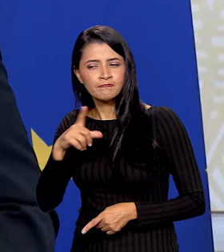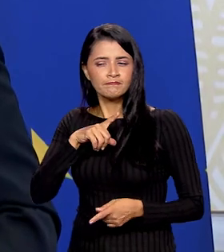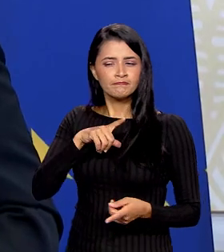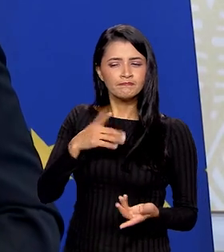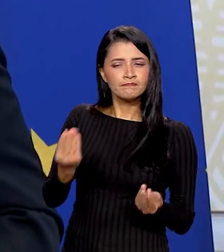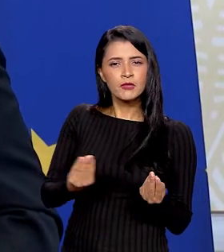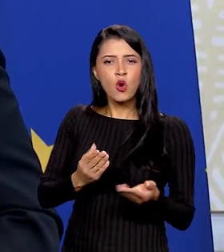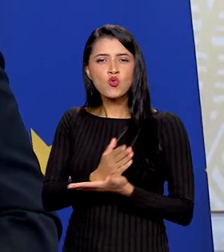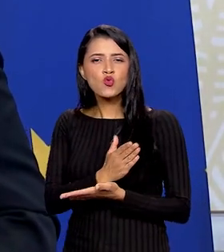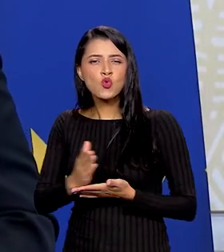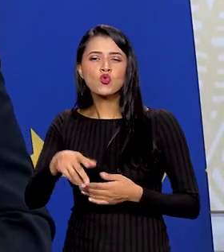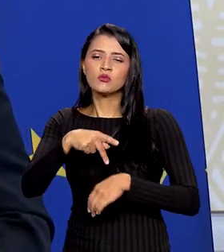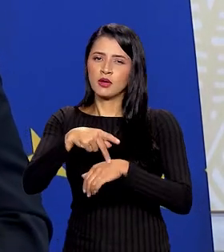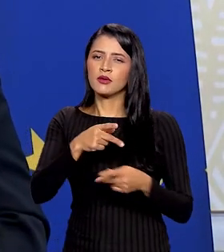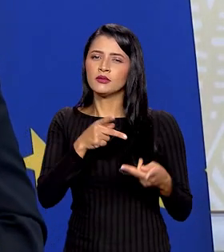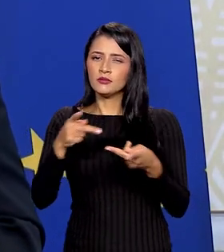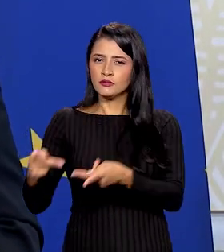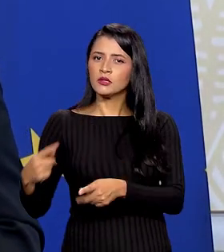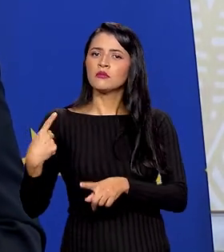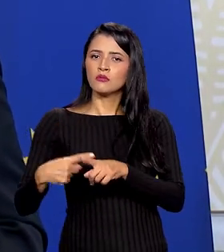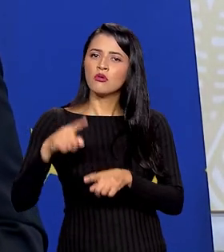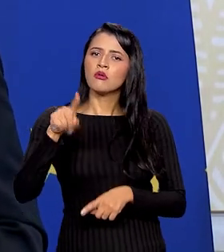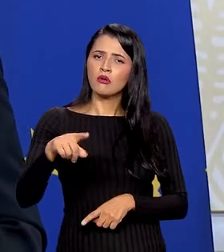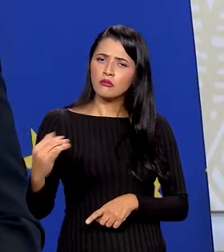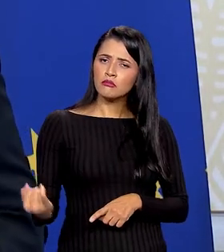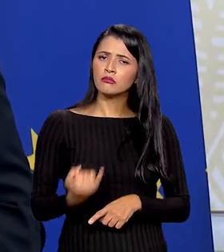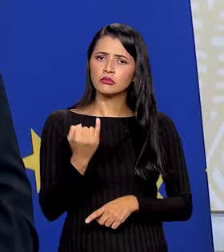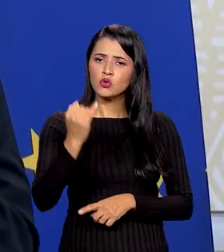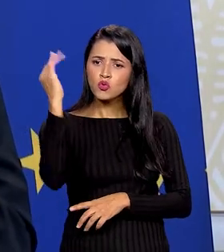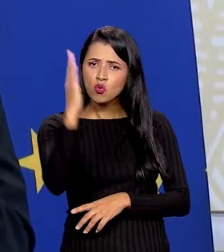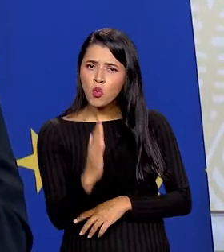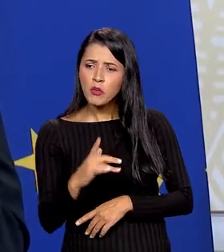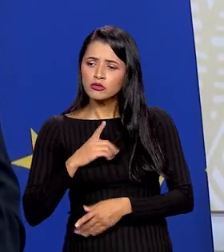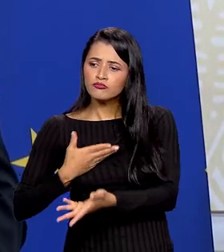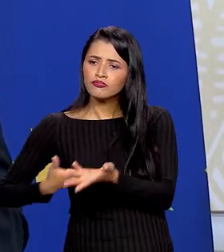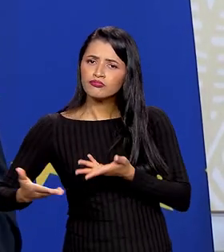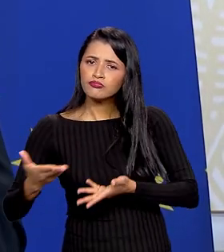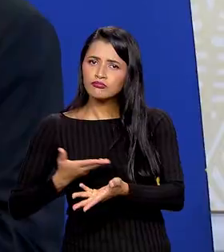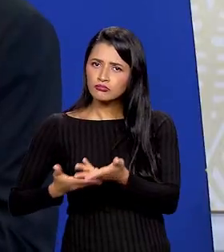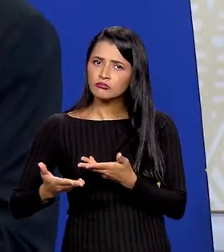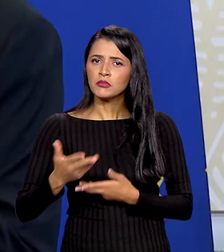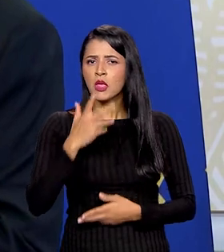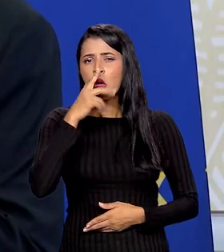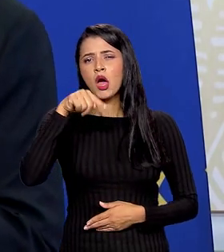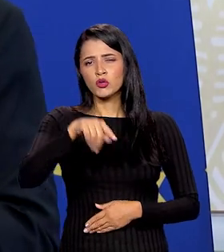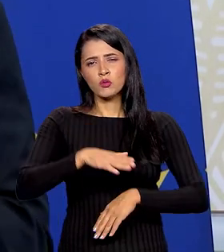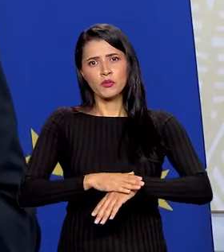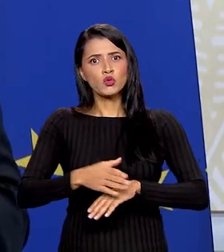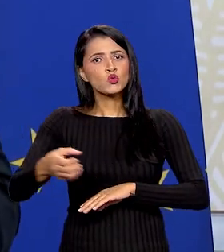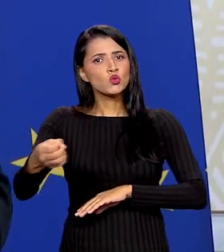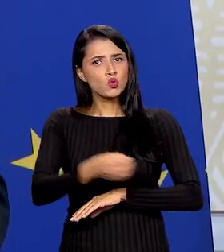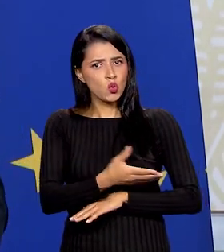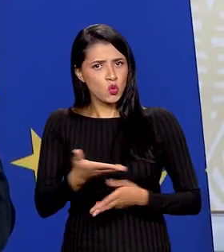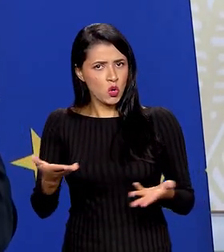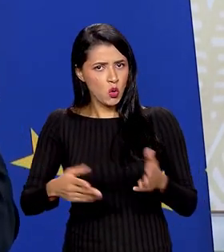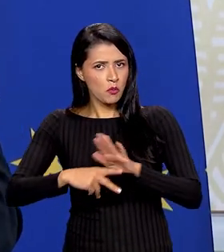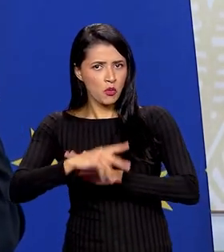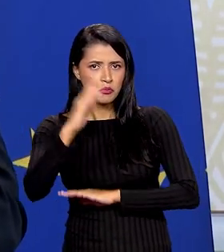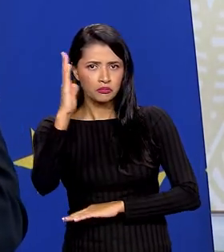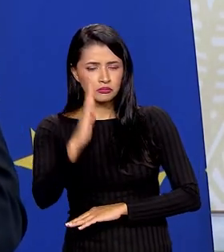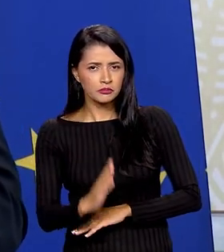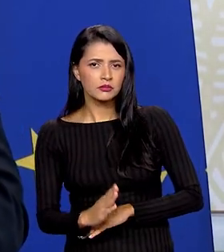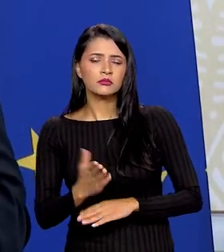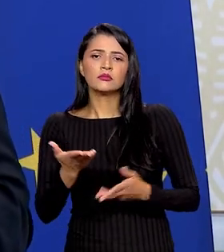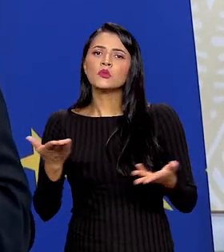também interessado em visitar alguns países, porque é importante que o Brasil se abra. Eu acho que o Brasil está vivendo um outro momento.